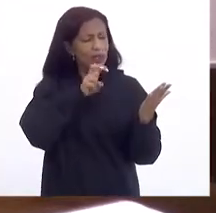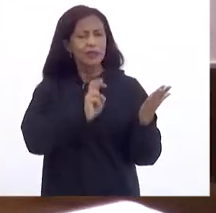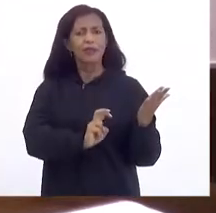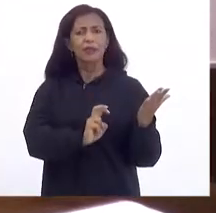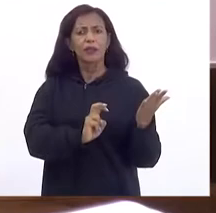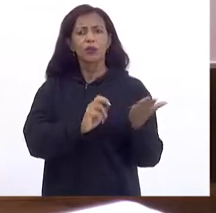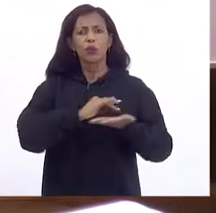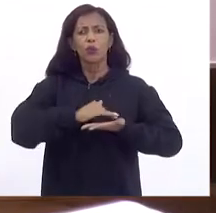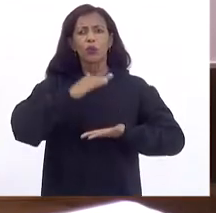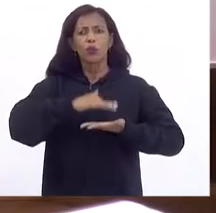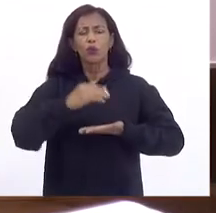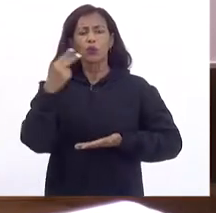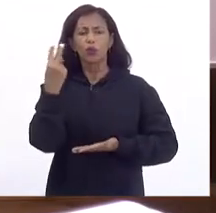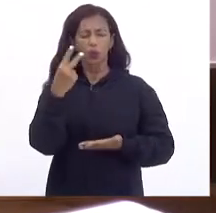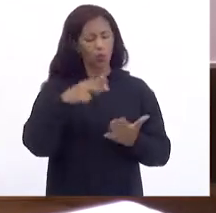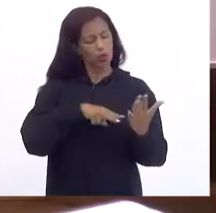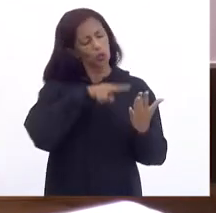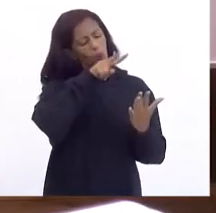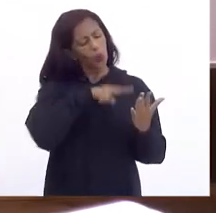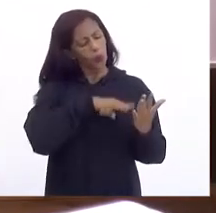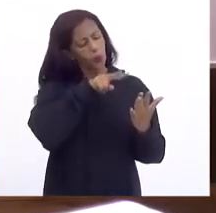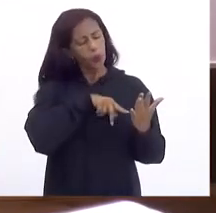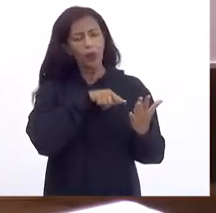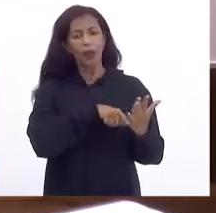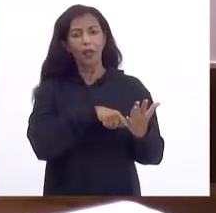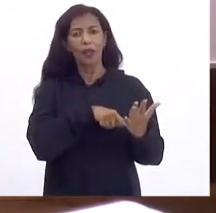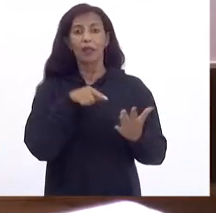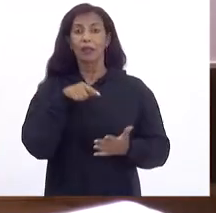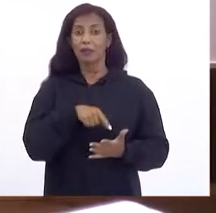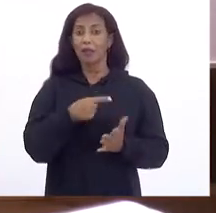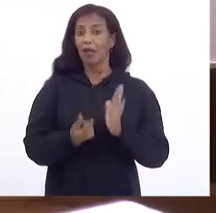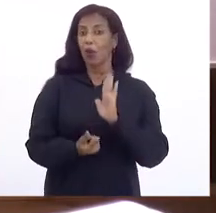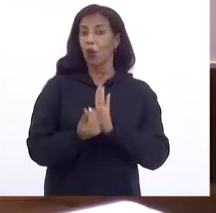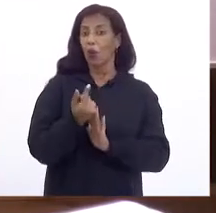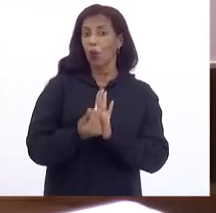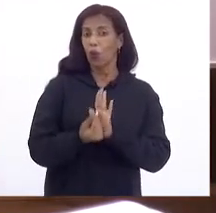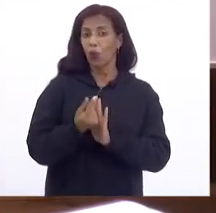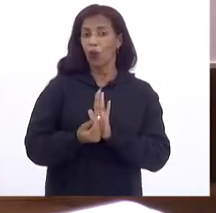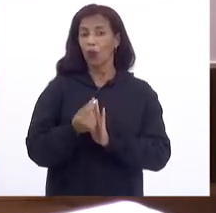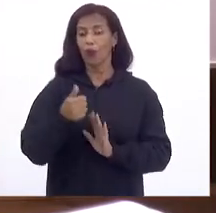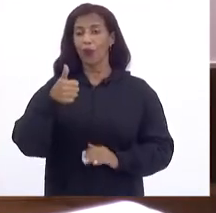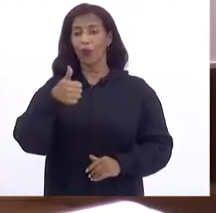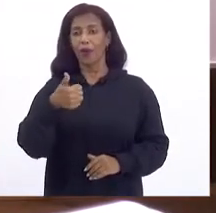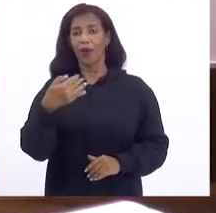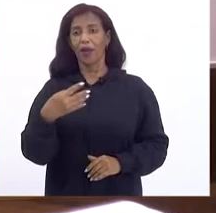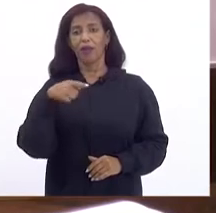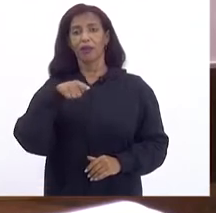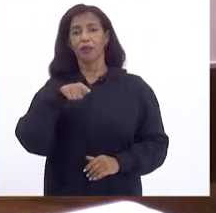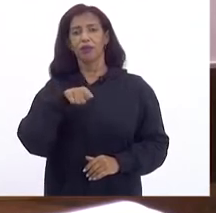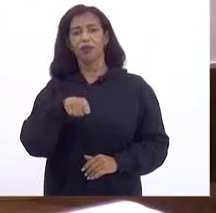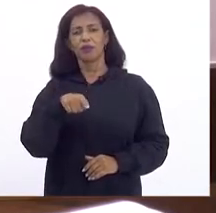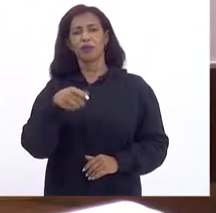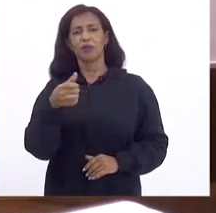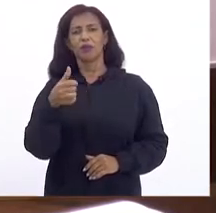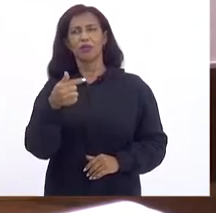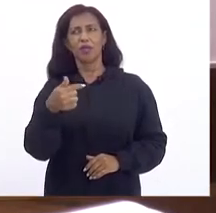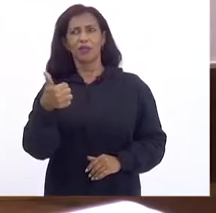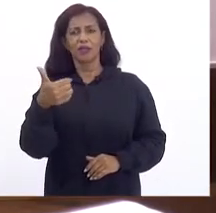E lá tem A unidade Orçamentária 14.710